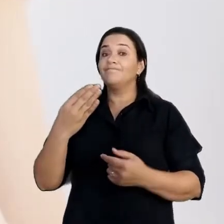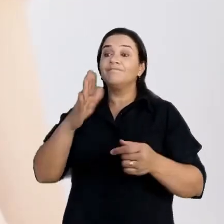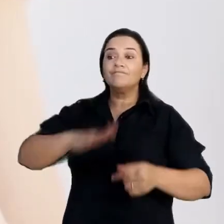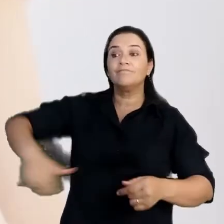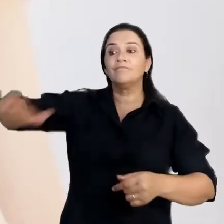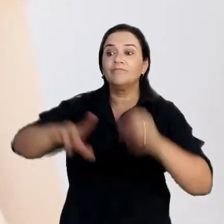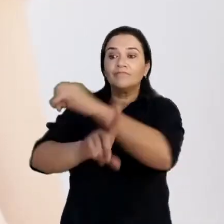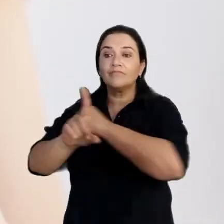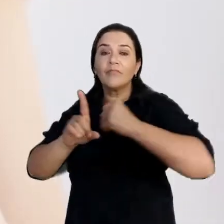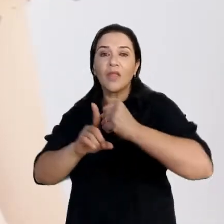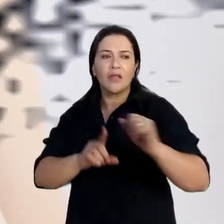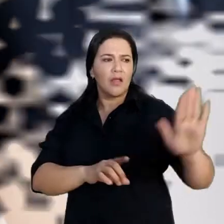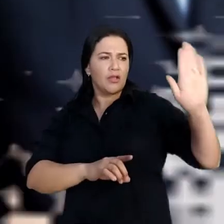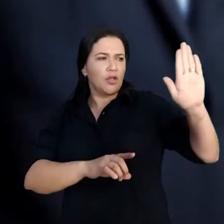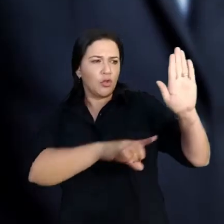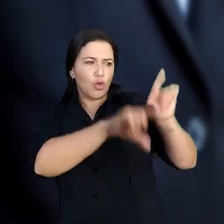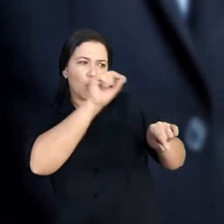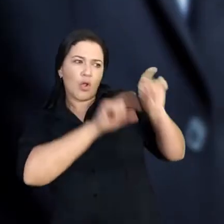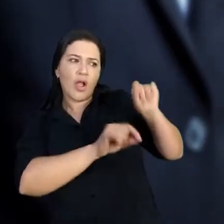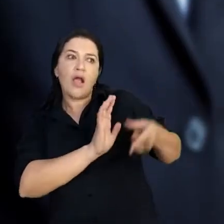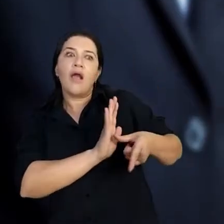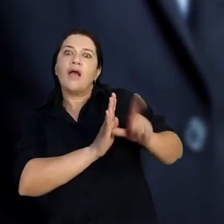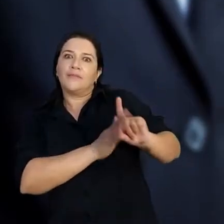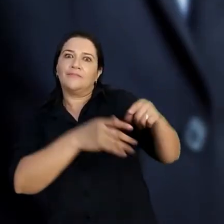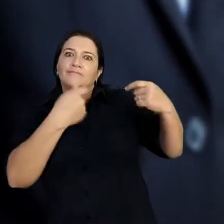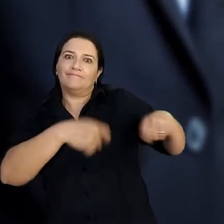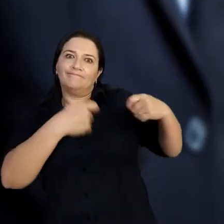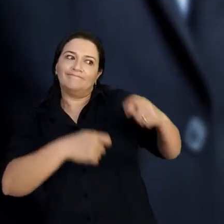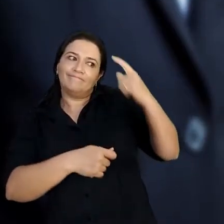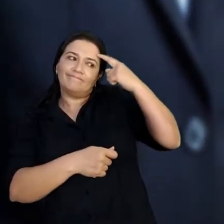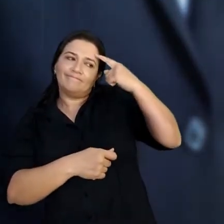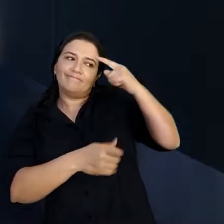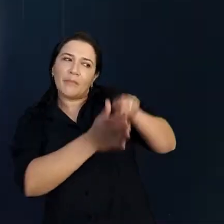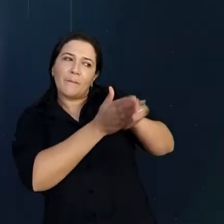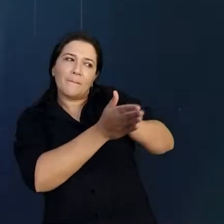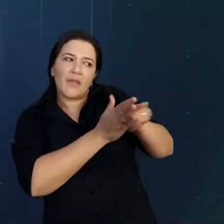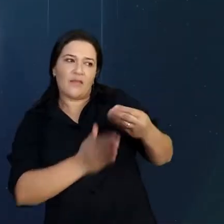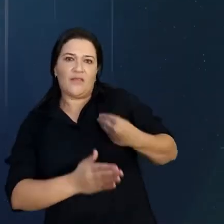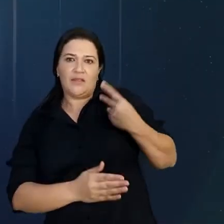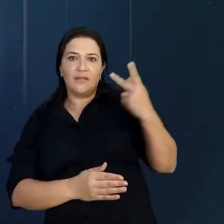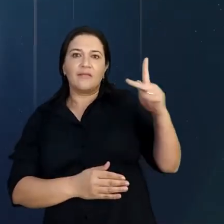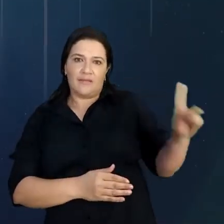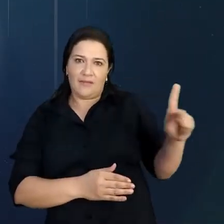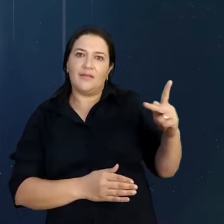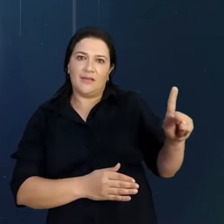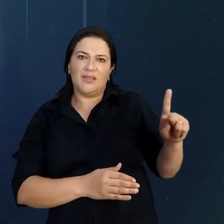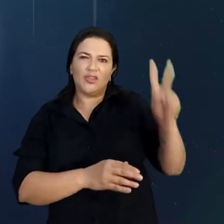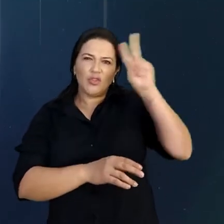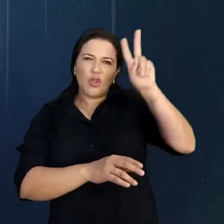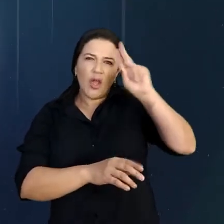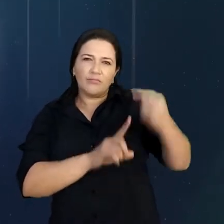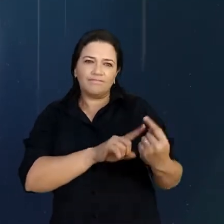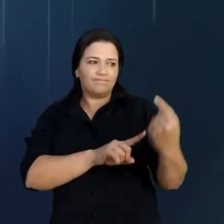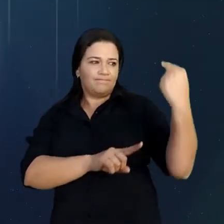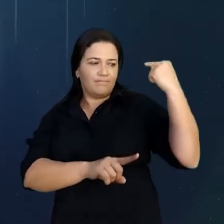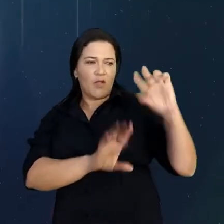Na hora de escolher os candidatos, considere alguns critérios. Pesquise sobre a vida do candidato, sua história,